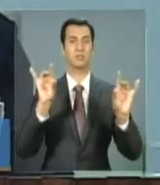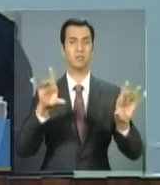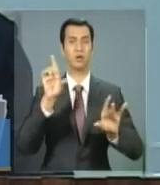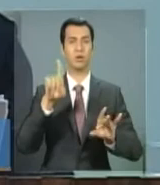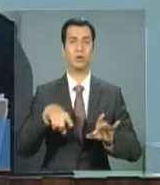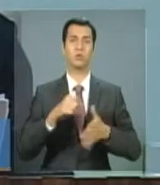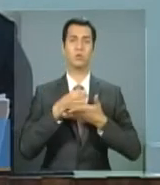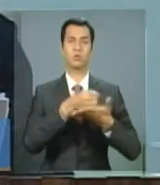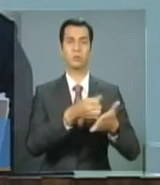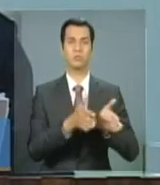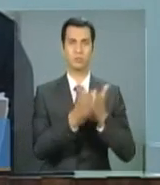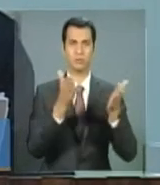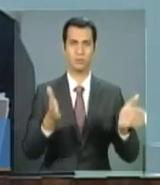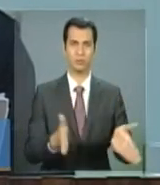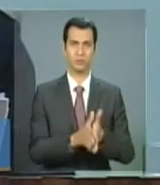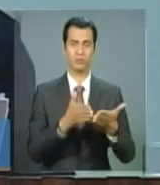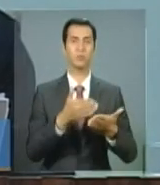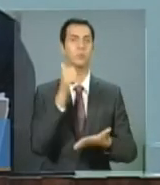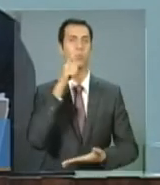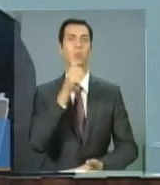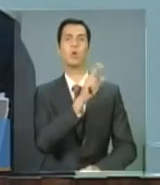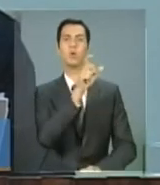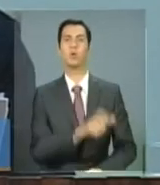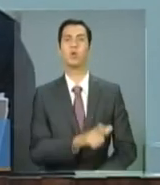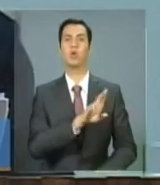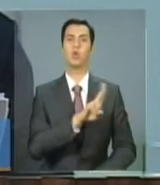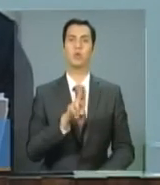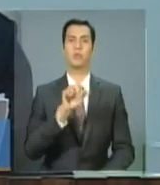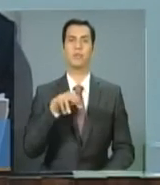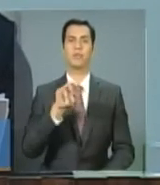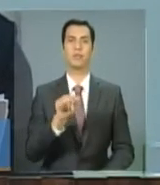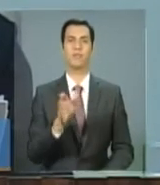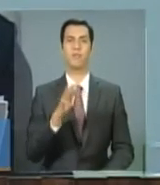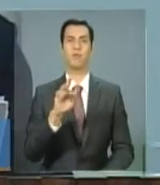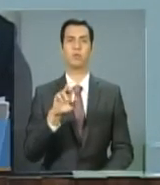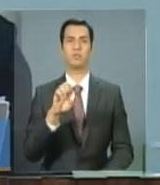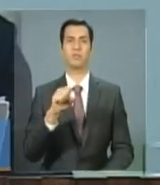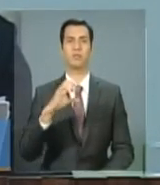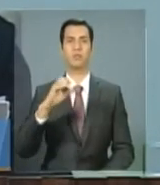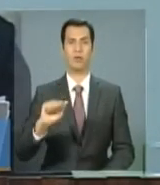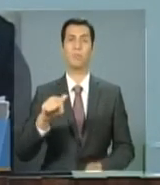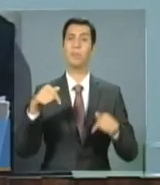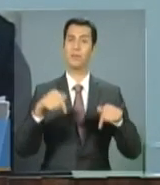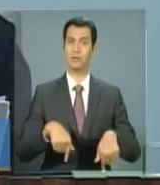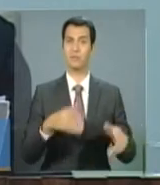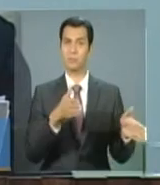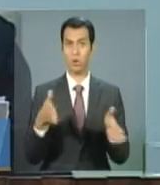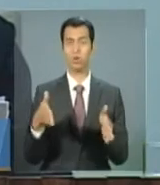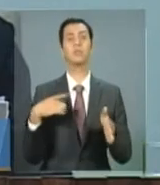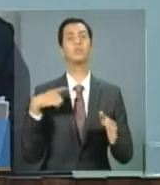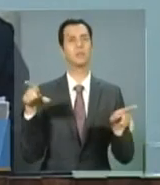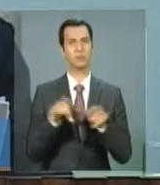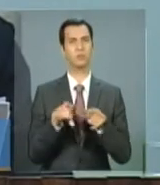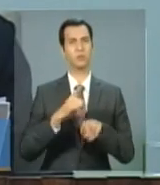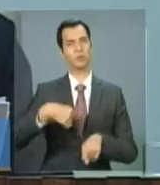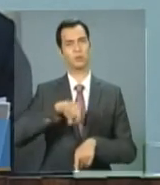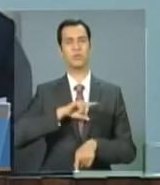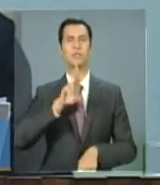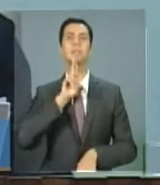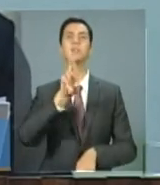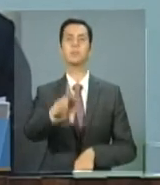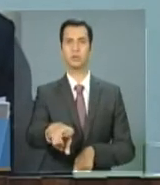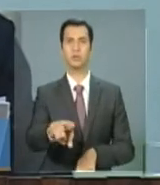Ana Fonseca. E, neste bloco, começaremos a responder às dúvidas de nossos telespectadores